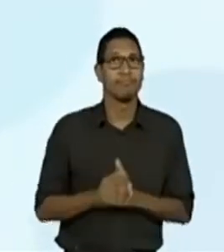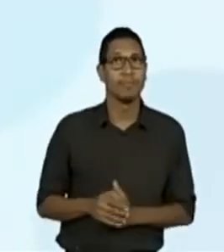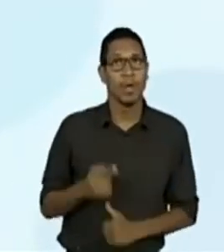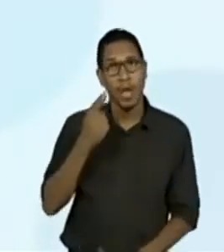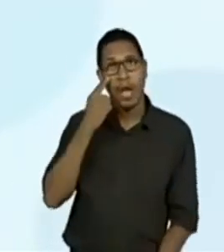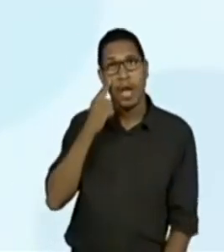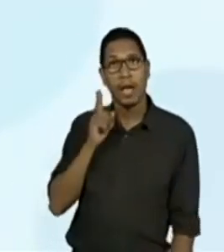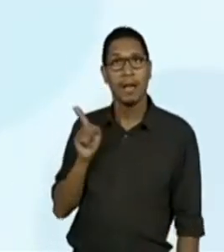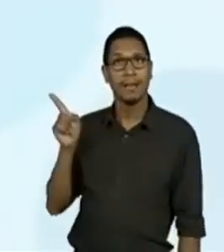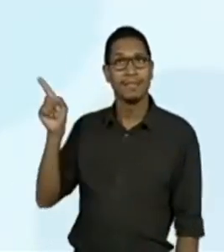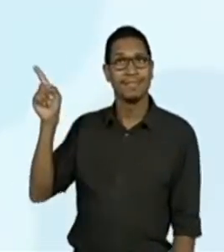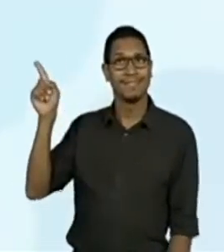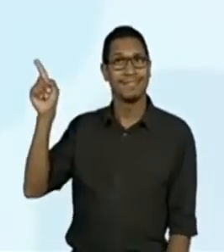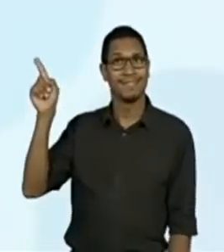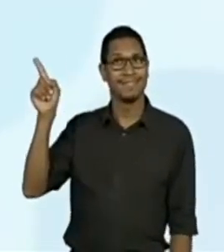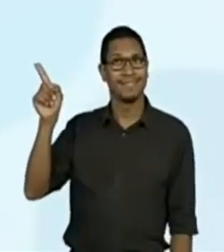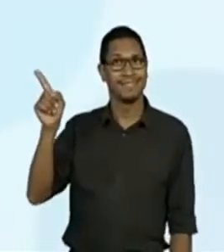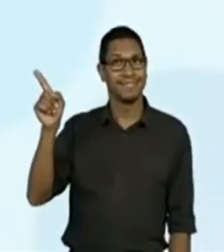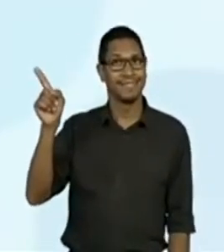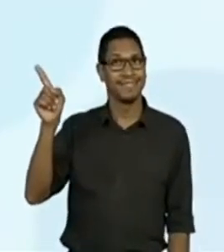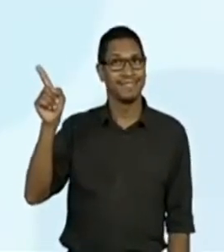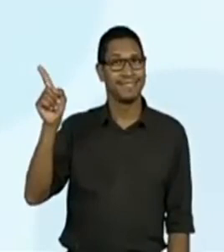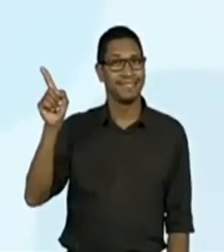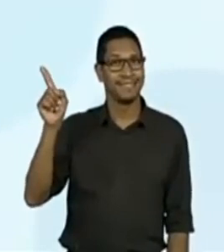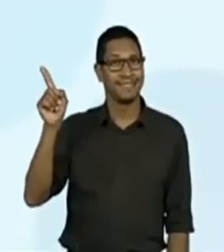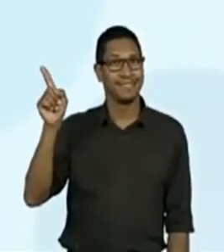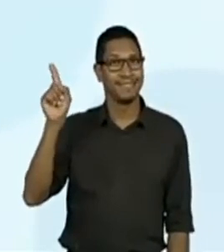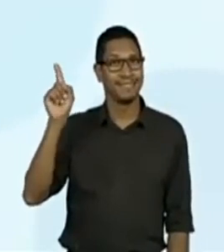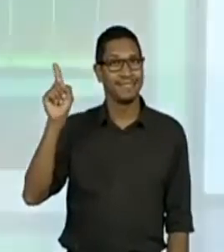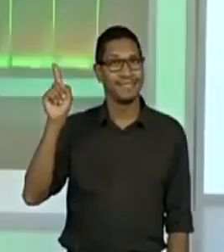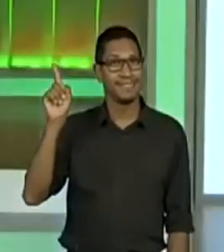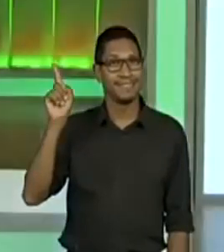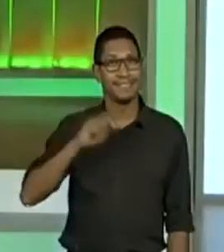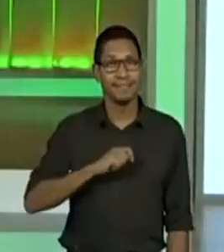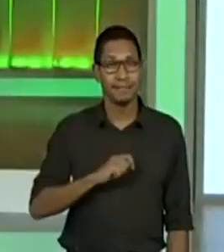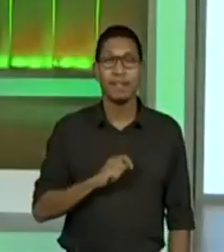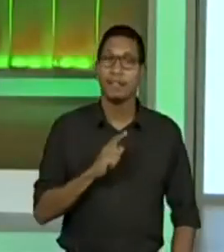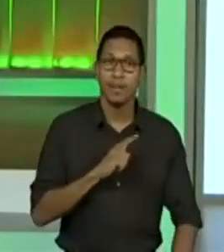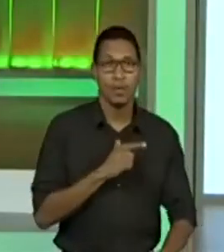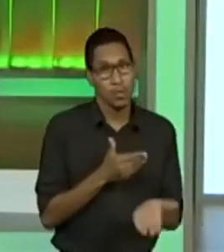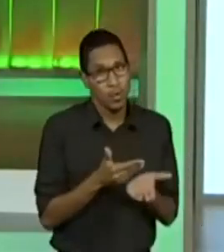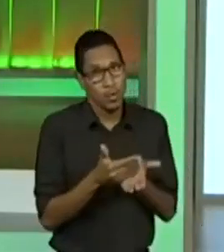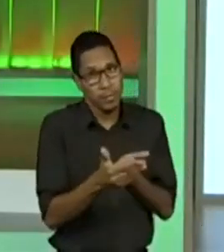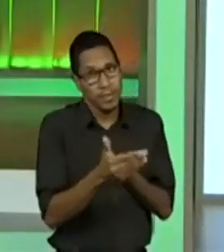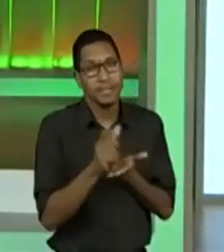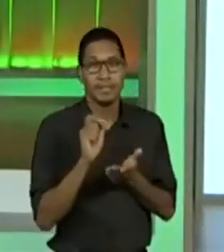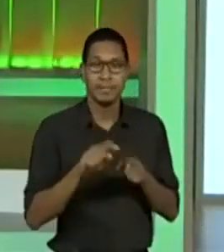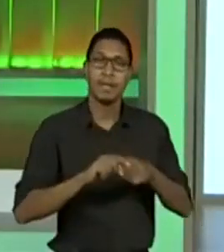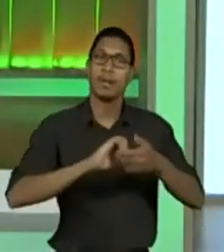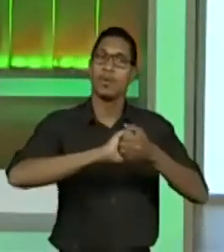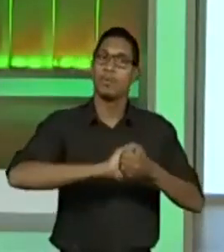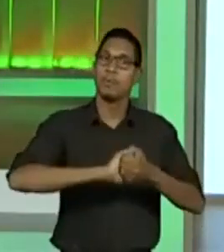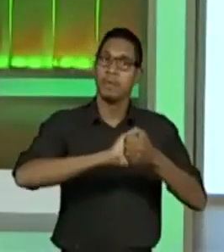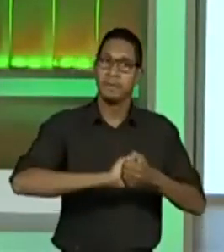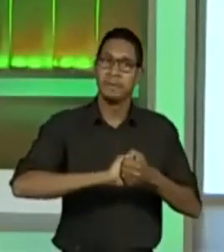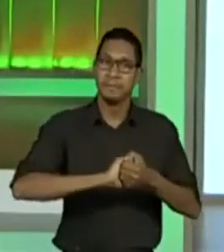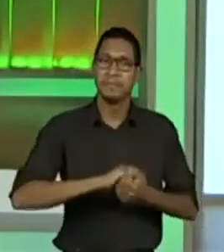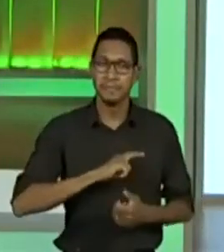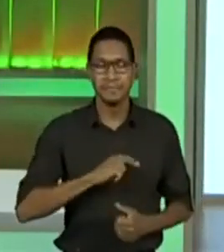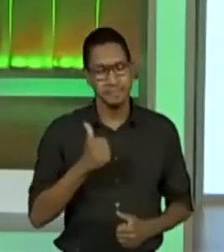ó. Então, nós temos aqui como a nossa abertura, a nossa saudação, né, que nós já temos.